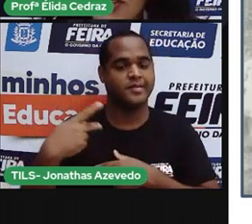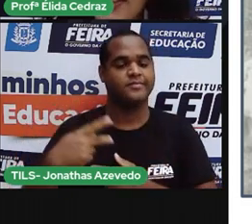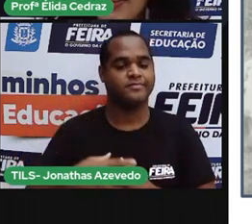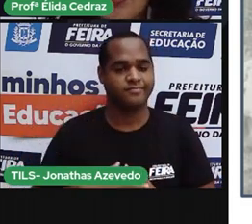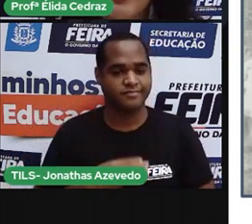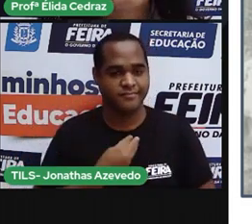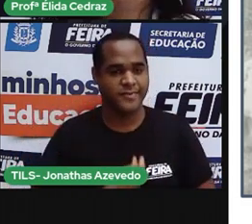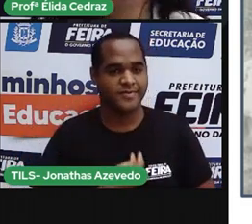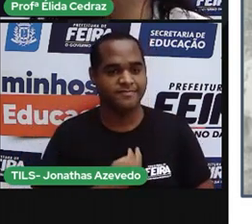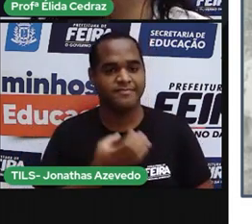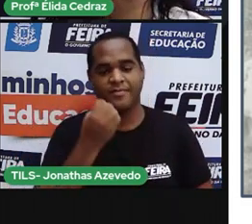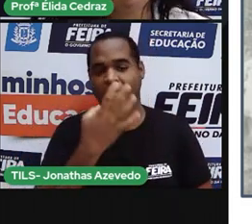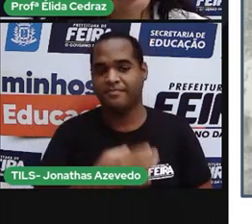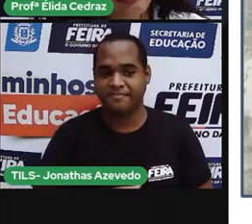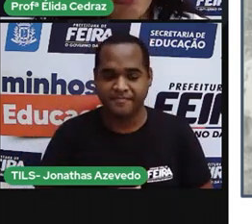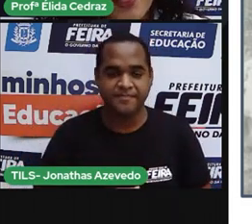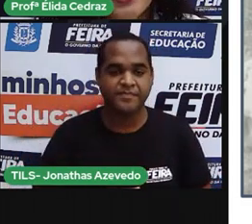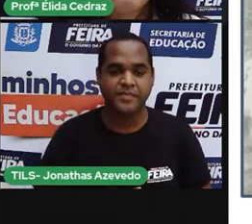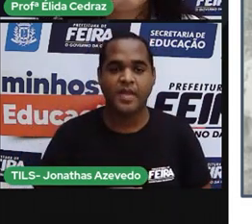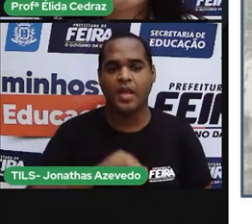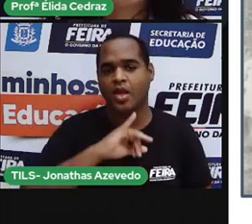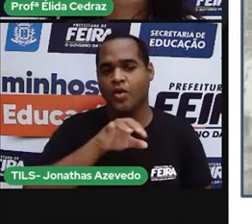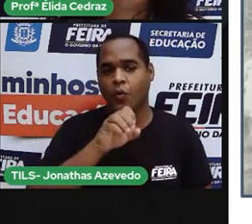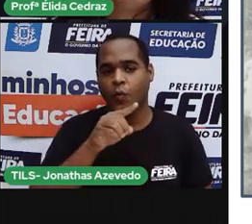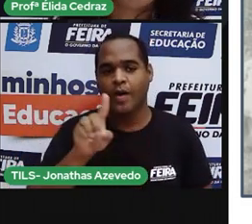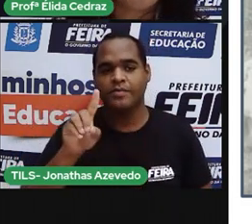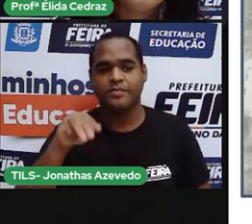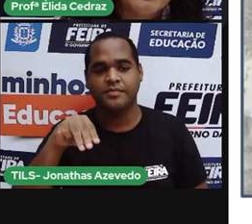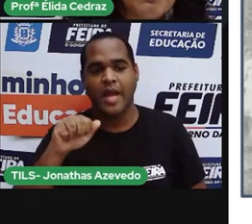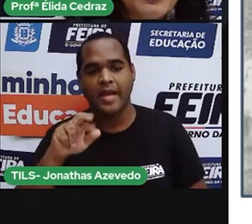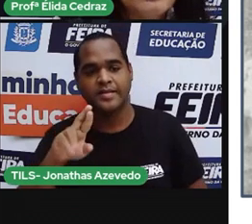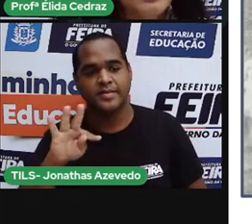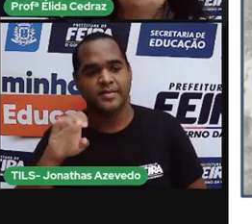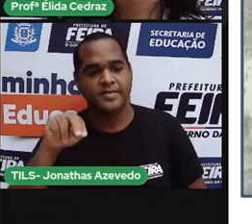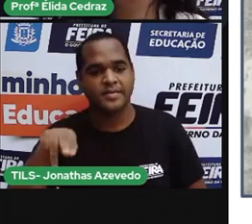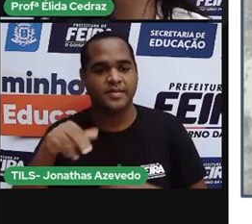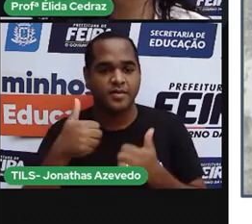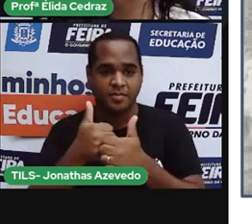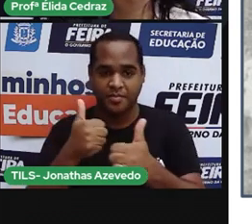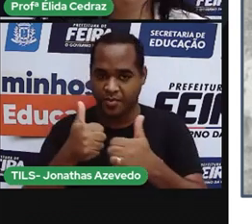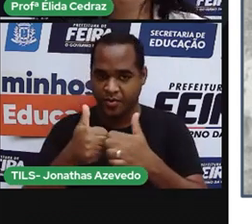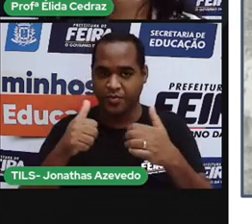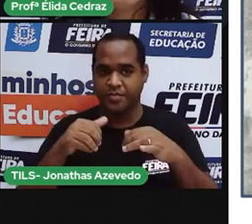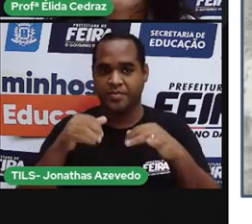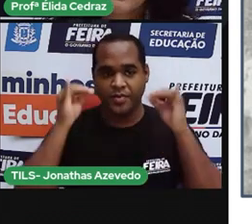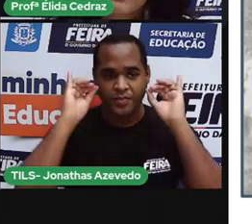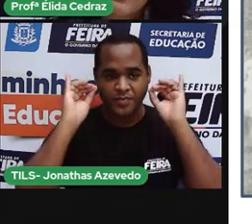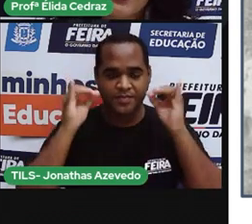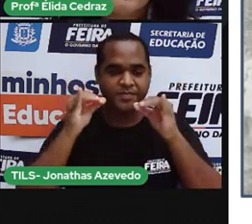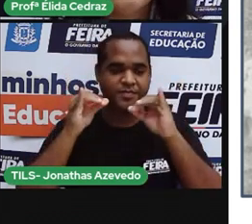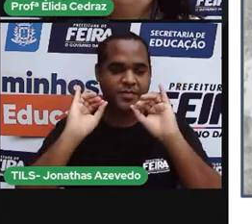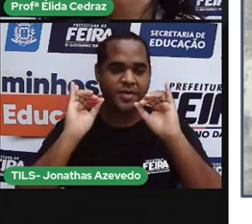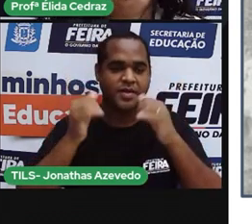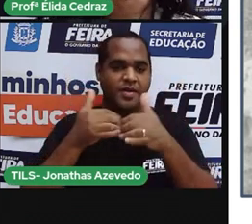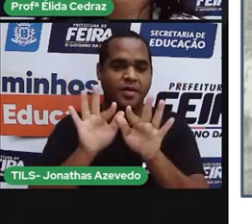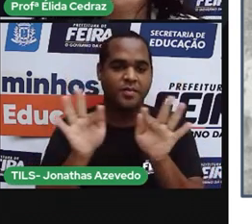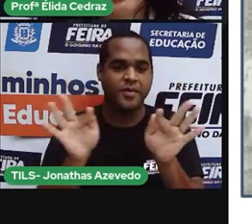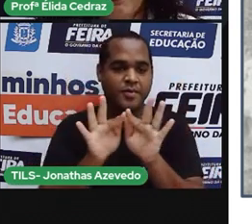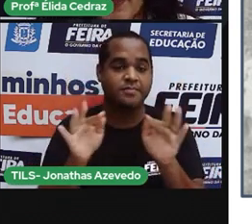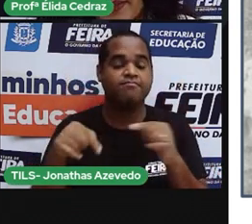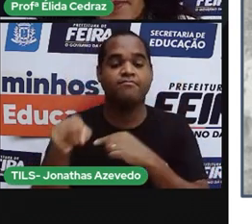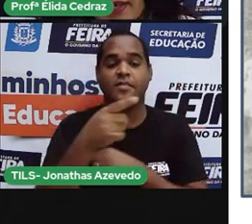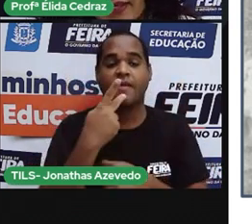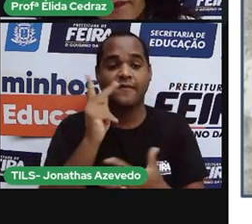Martins da Silva. que, infelizmente, o ano passado não pôde ser realizada por